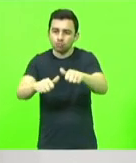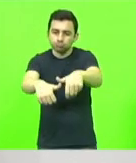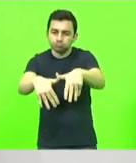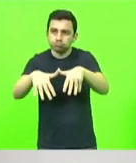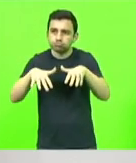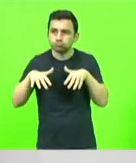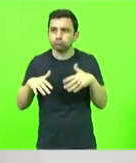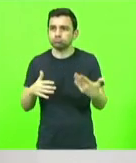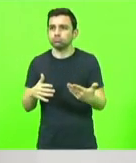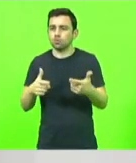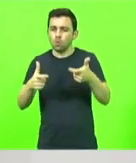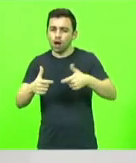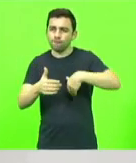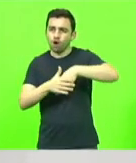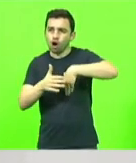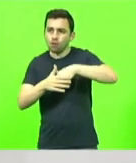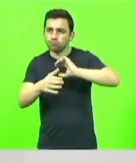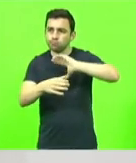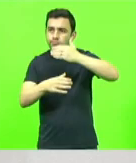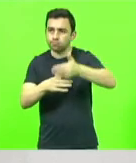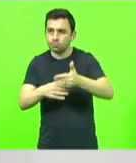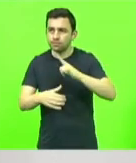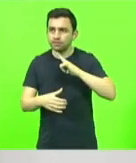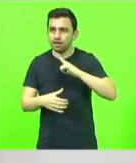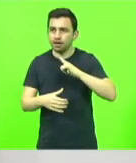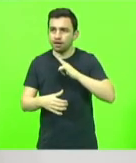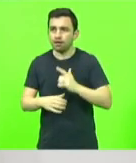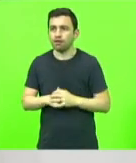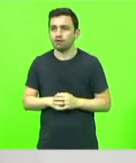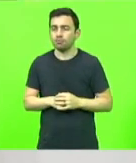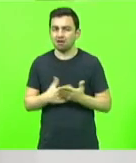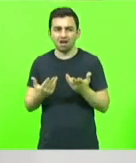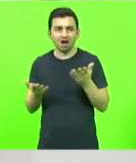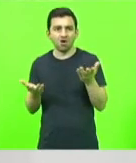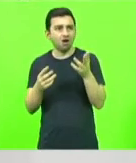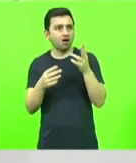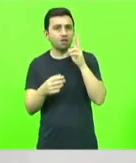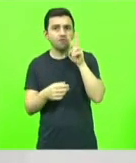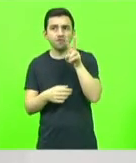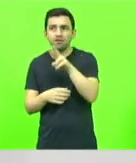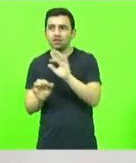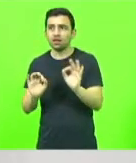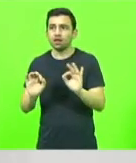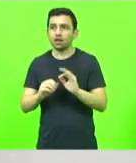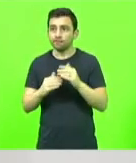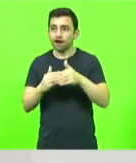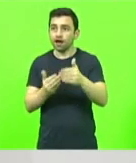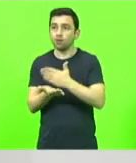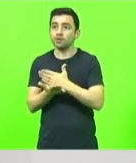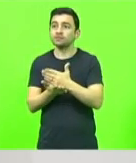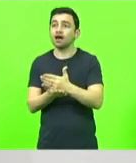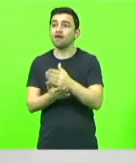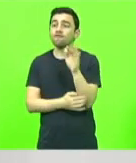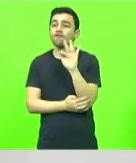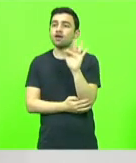ginásios, mas a gente não vê e a aula começa em fevereiro.